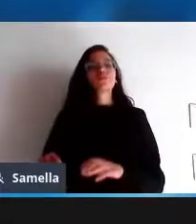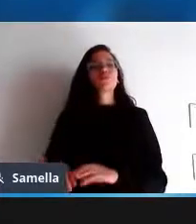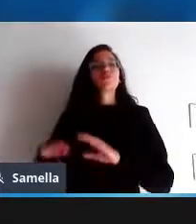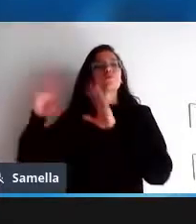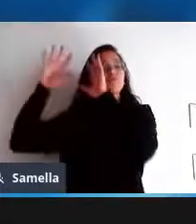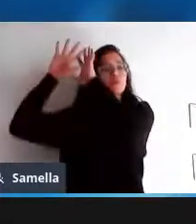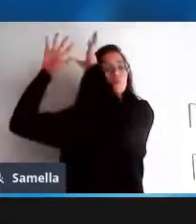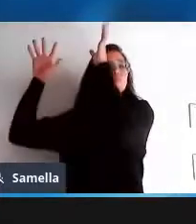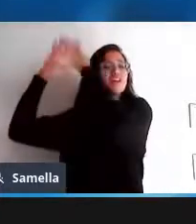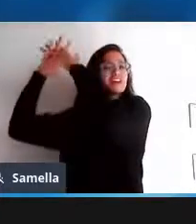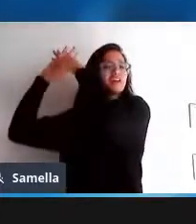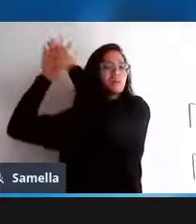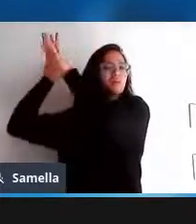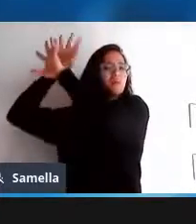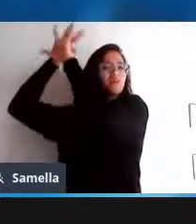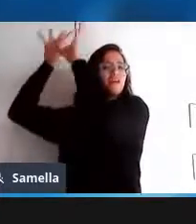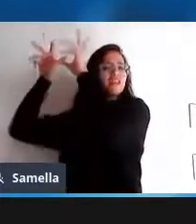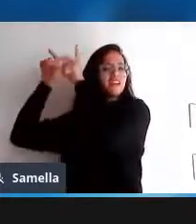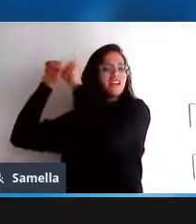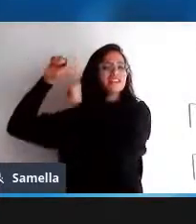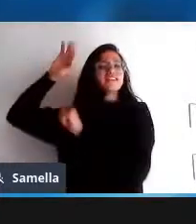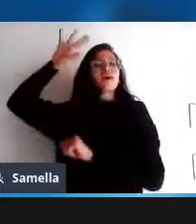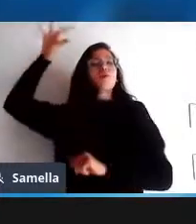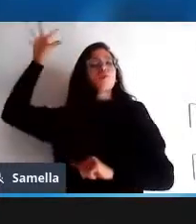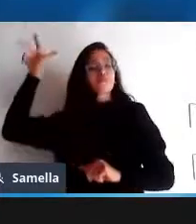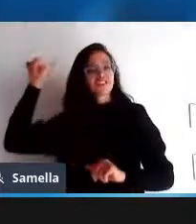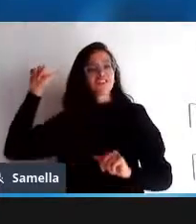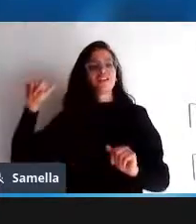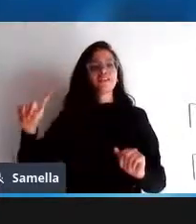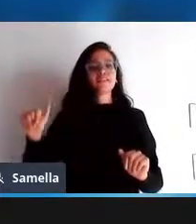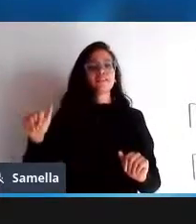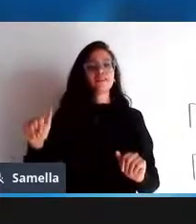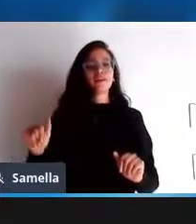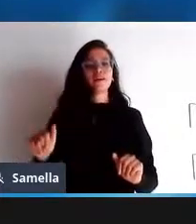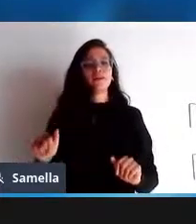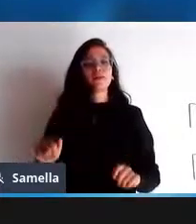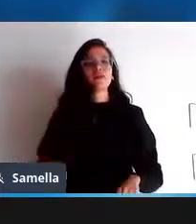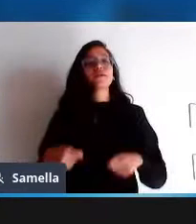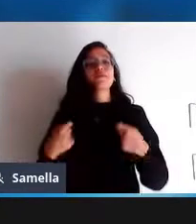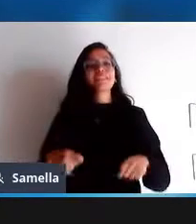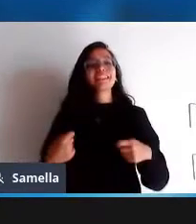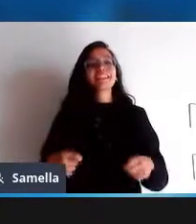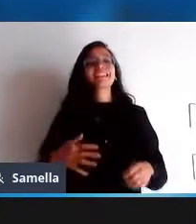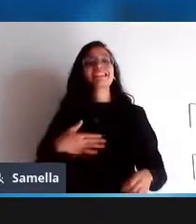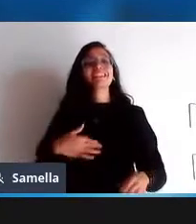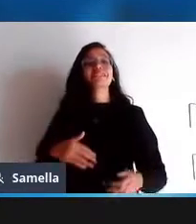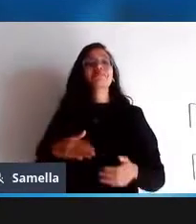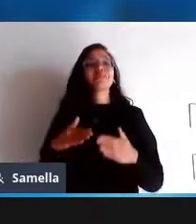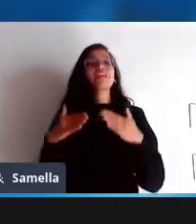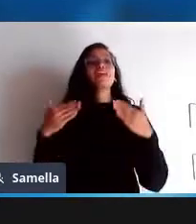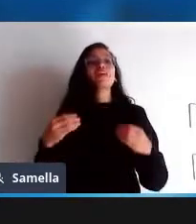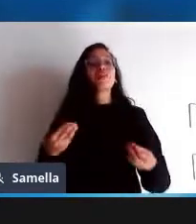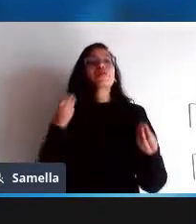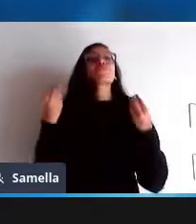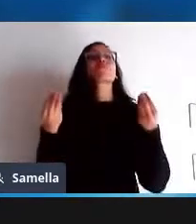tá e quando a gente fala de trabalho a gente tem que pensar também em realização de alguma coisa